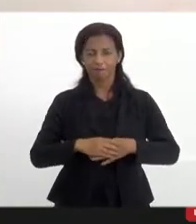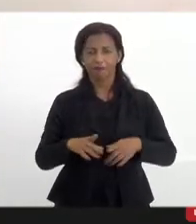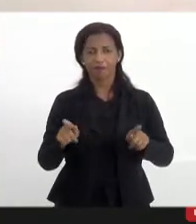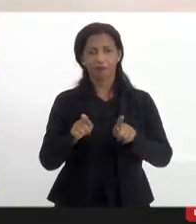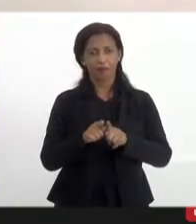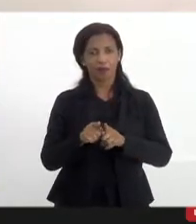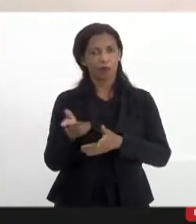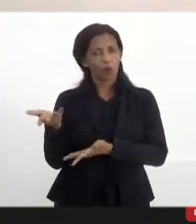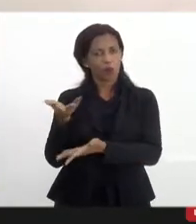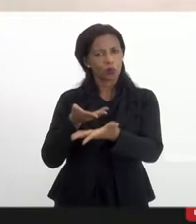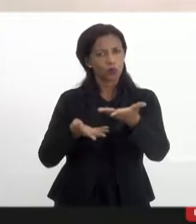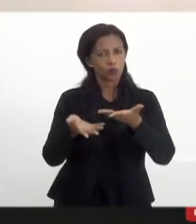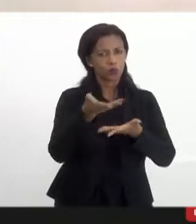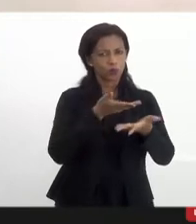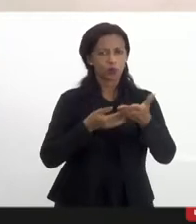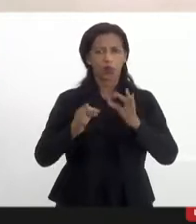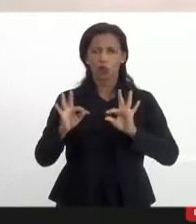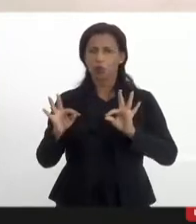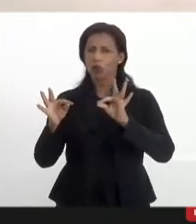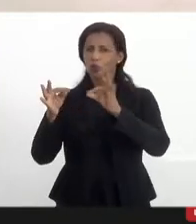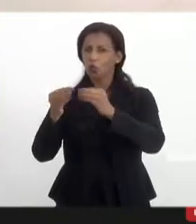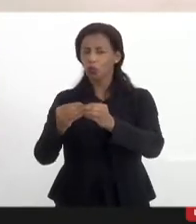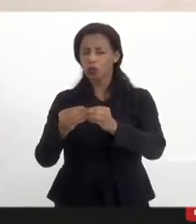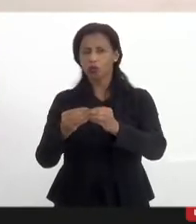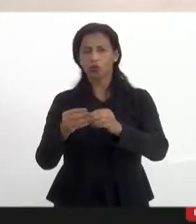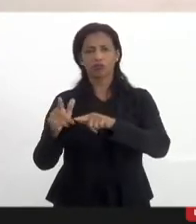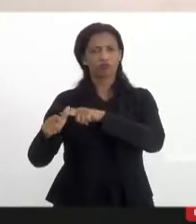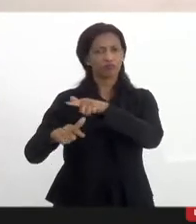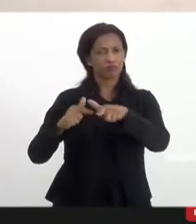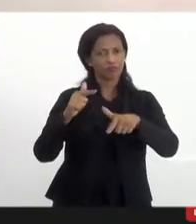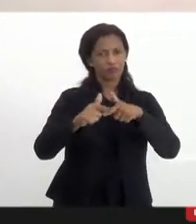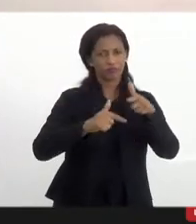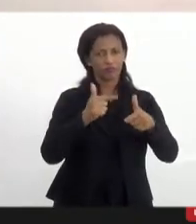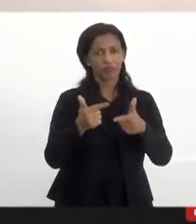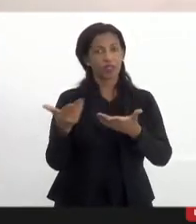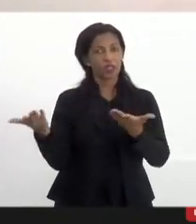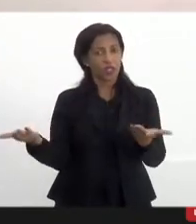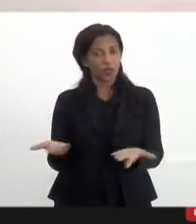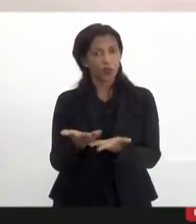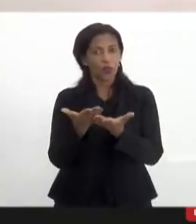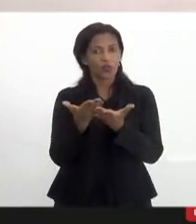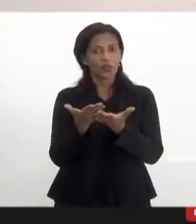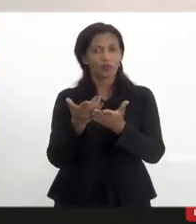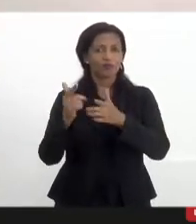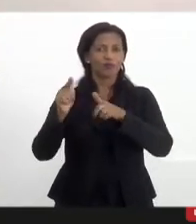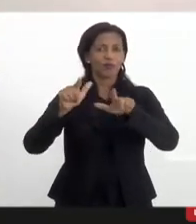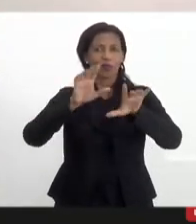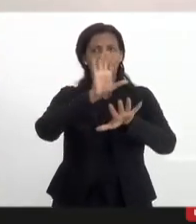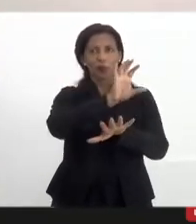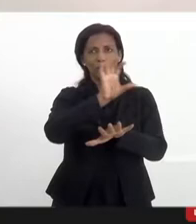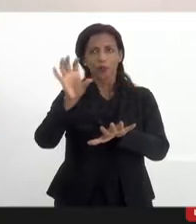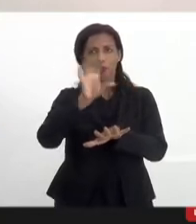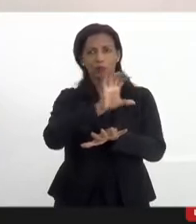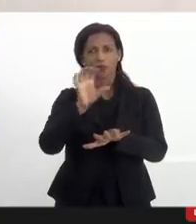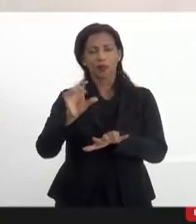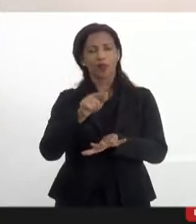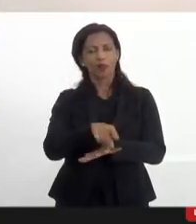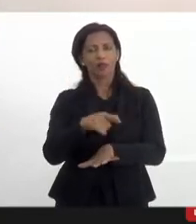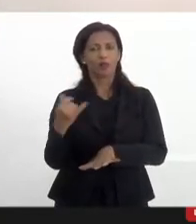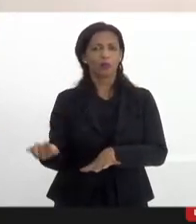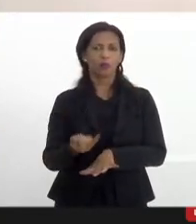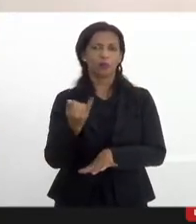todos os coletivos, mídia ativistas que hoje irão compor esse espaço tão importante,